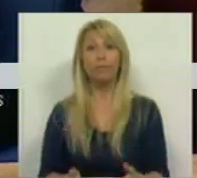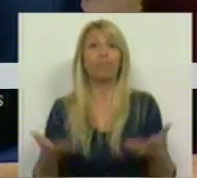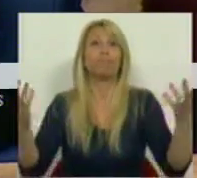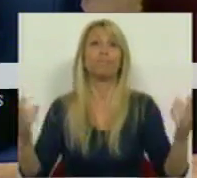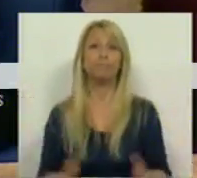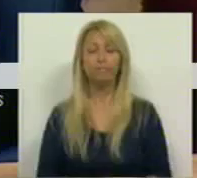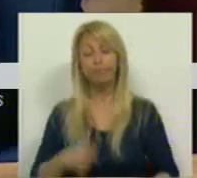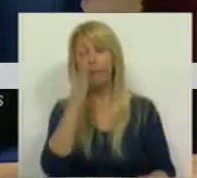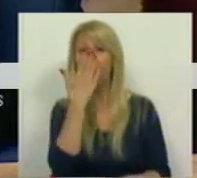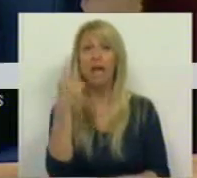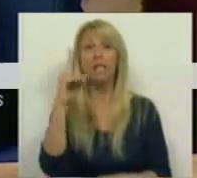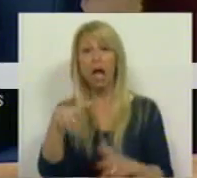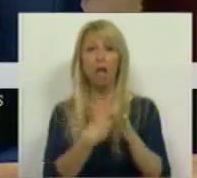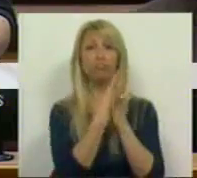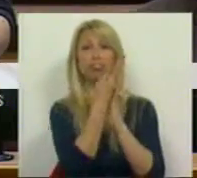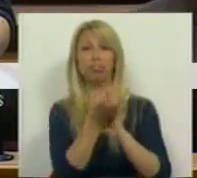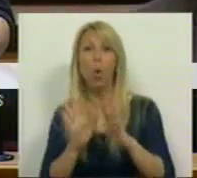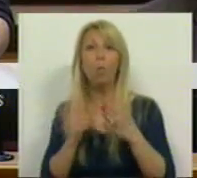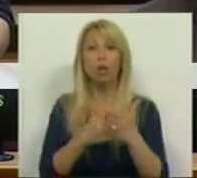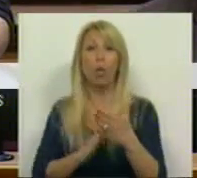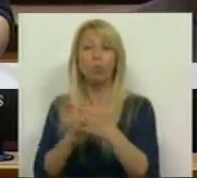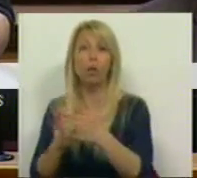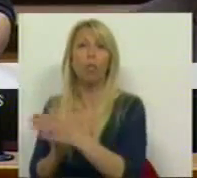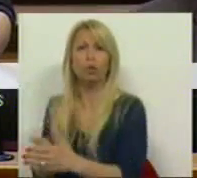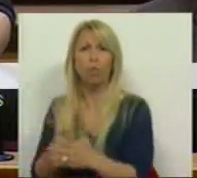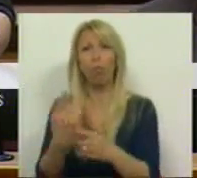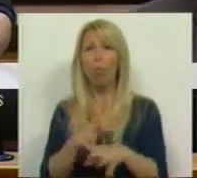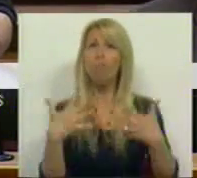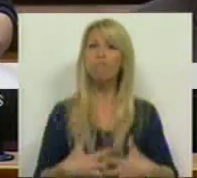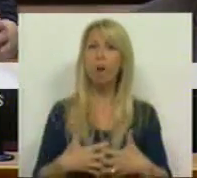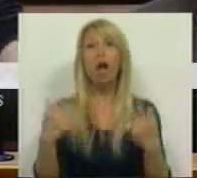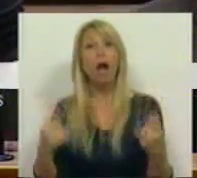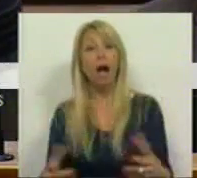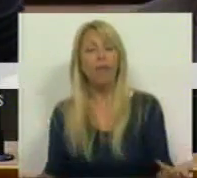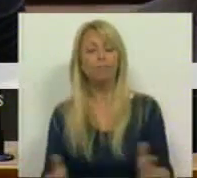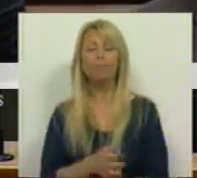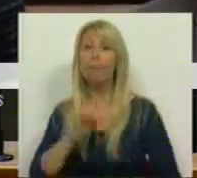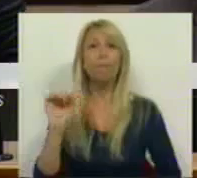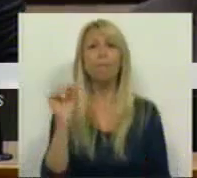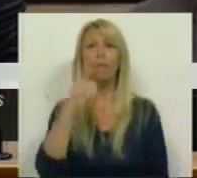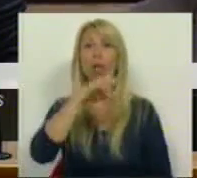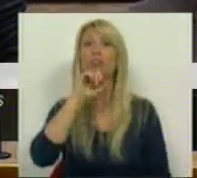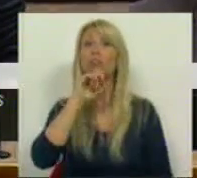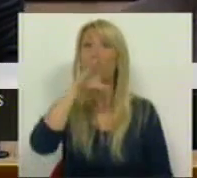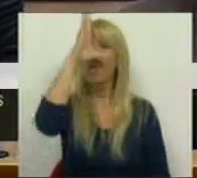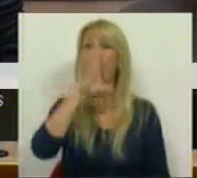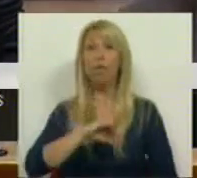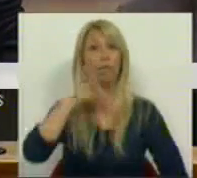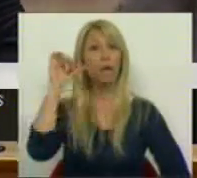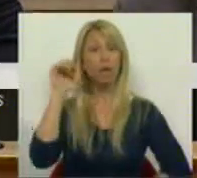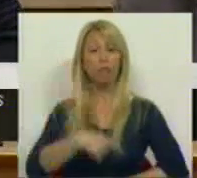que tem aqui um conjunto de obstáculos e de equívocos. Em primeiro lugar, provavelmente o Governo não terá enviado às bancadas